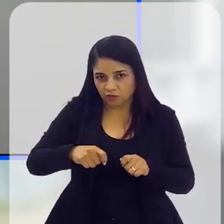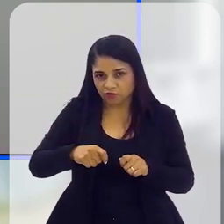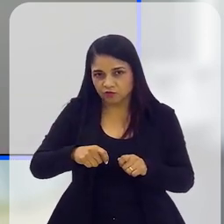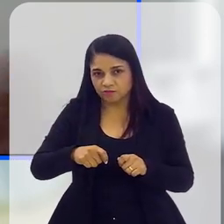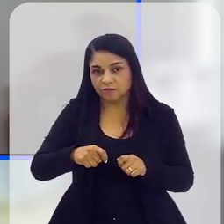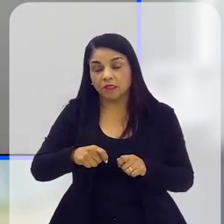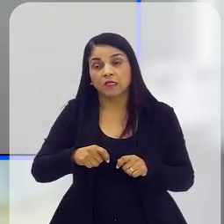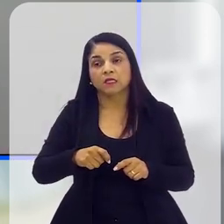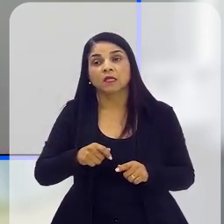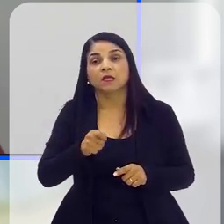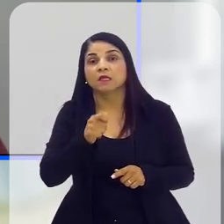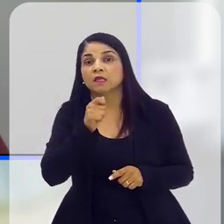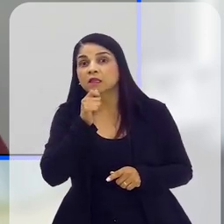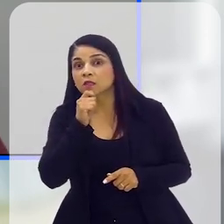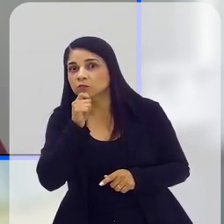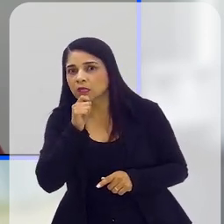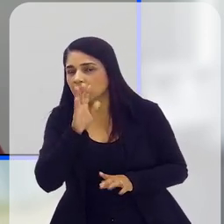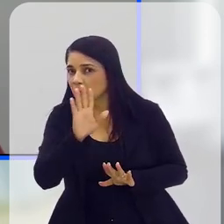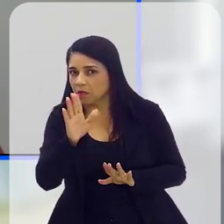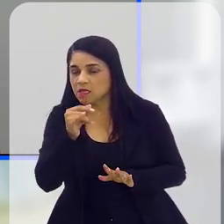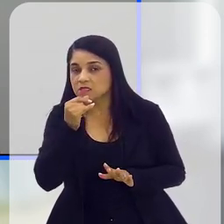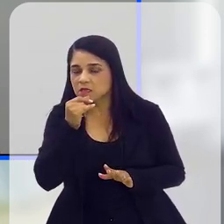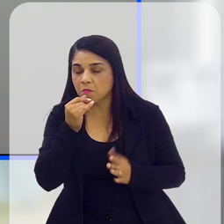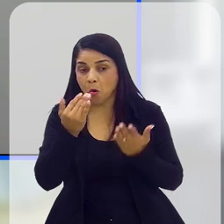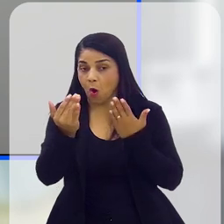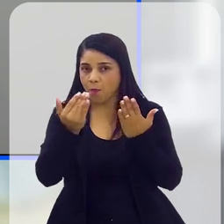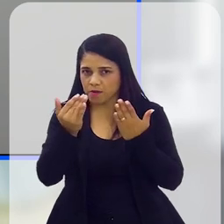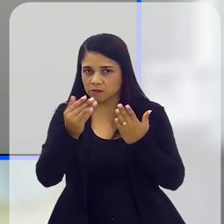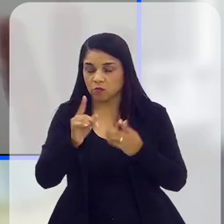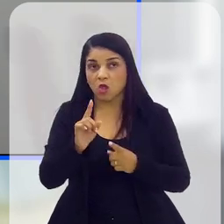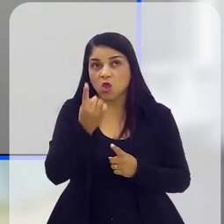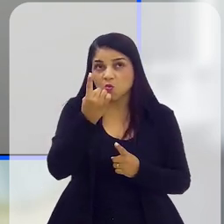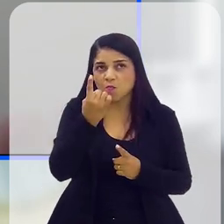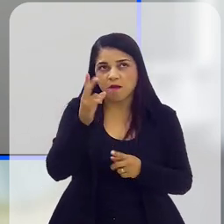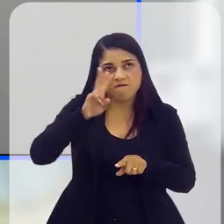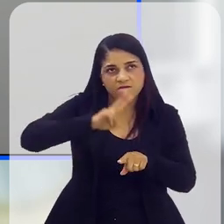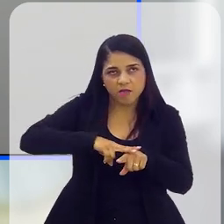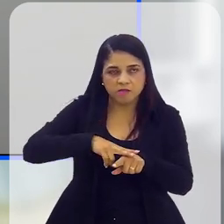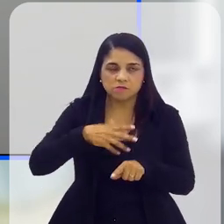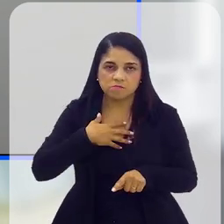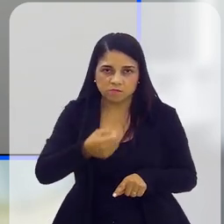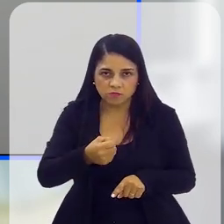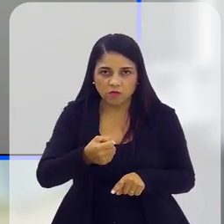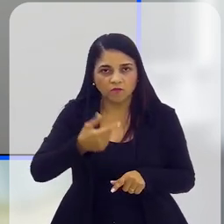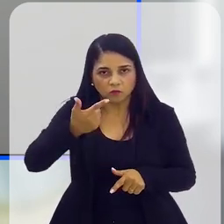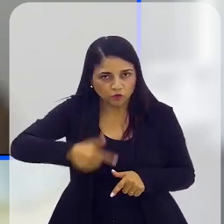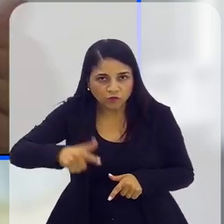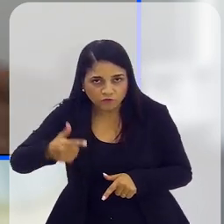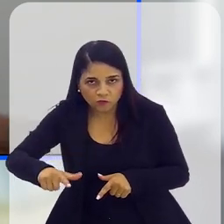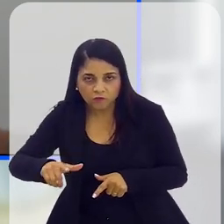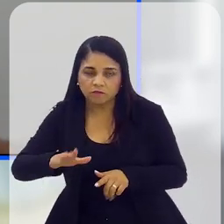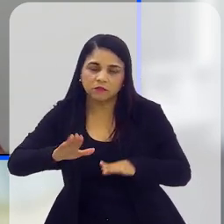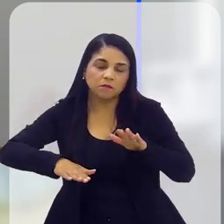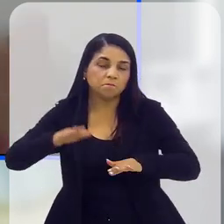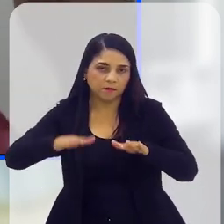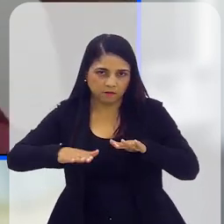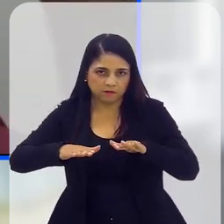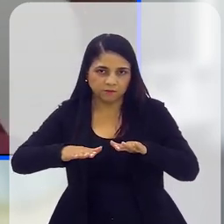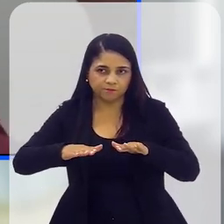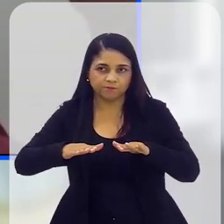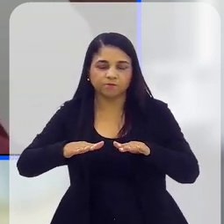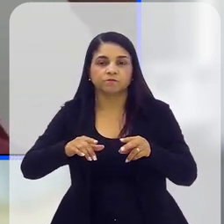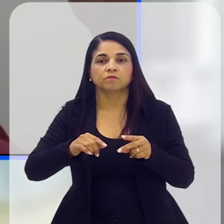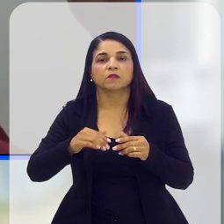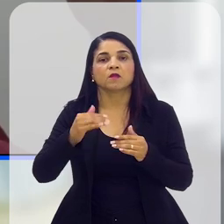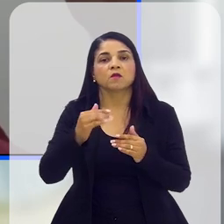Novamente, não existe condenação. Não é porque eu fiz uma que eu vou fazer a segunda. Mas existe um fator de risco importante. Os transtornos mentais vêm